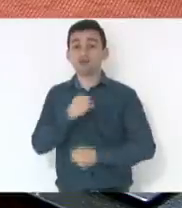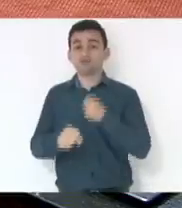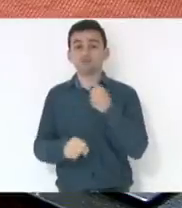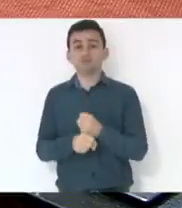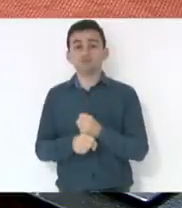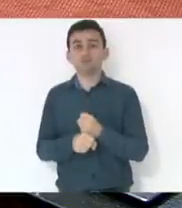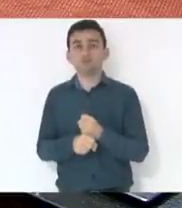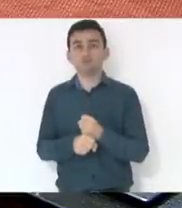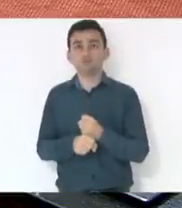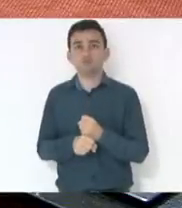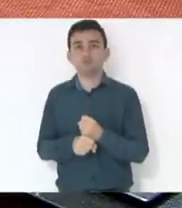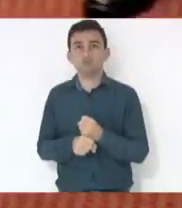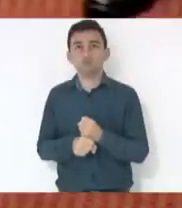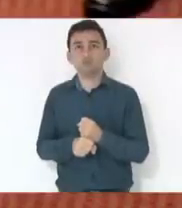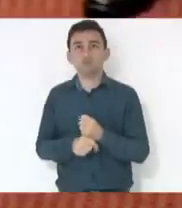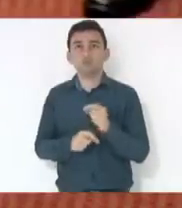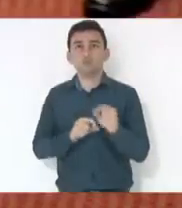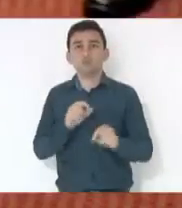que é